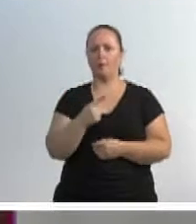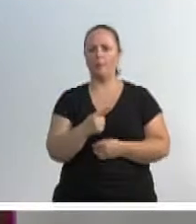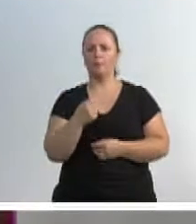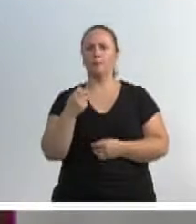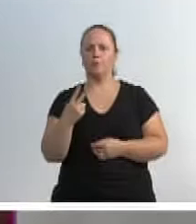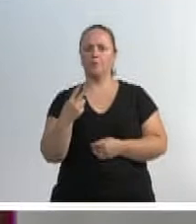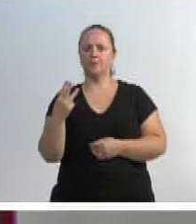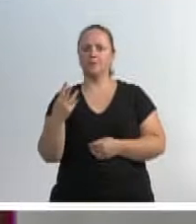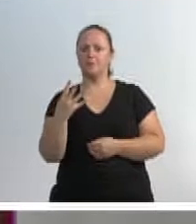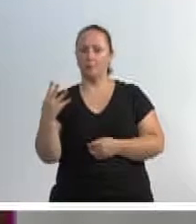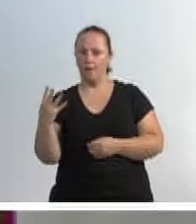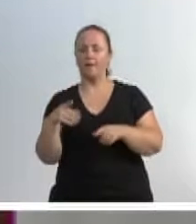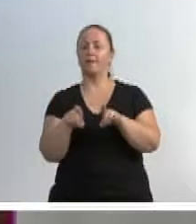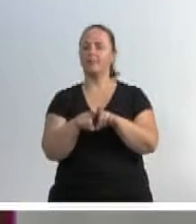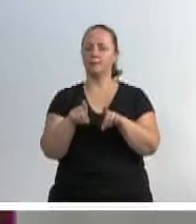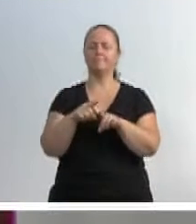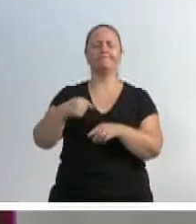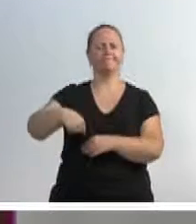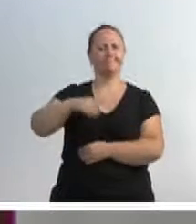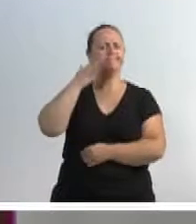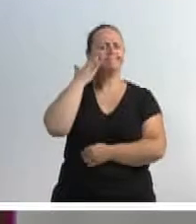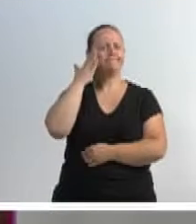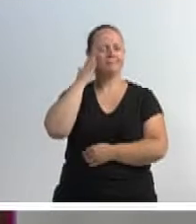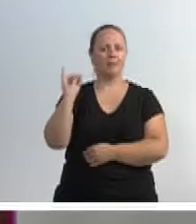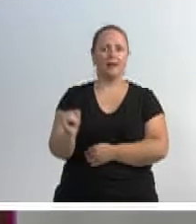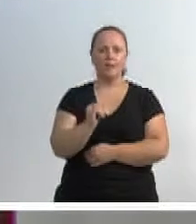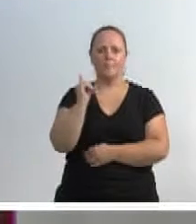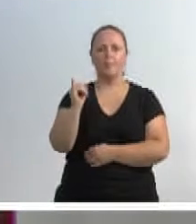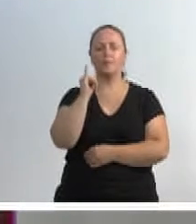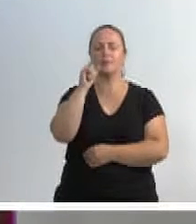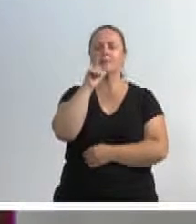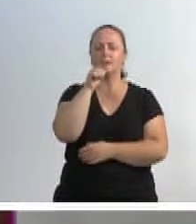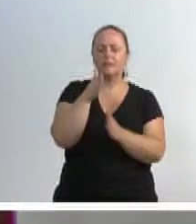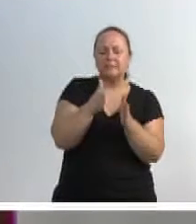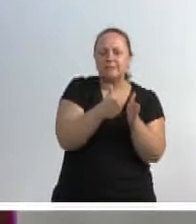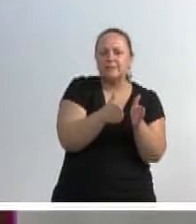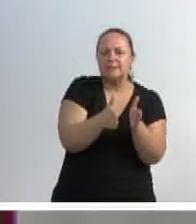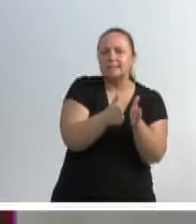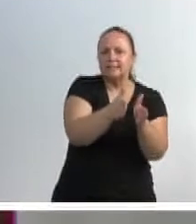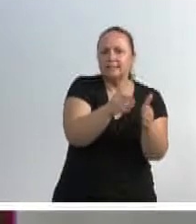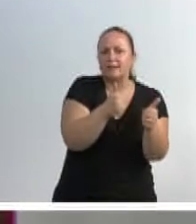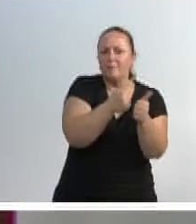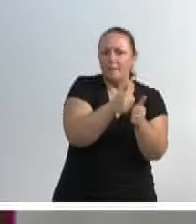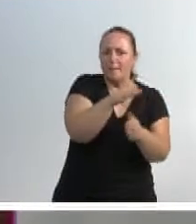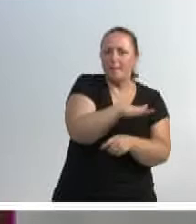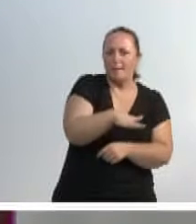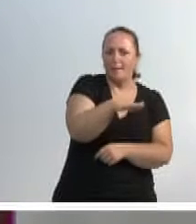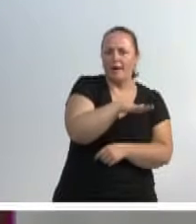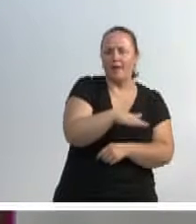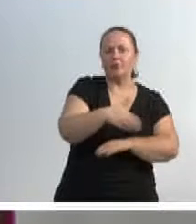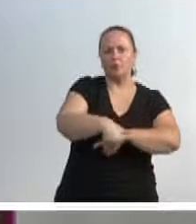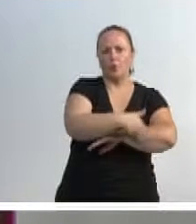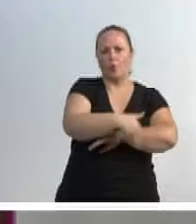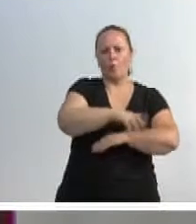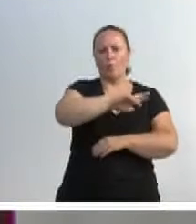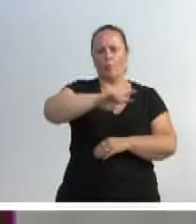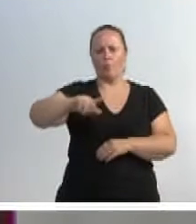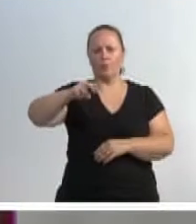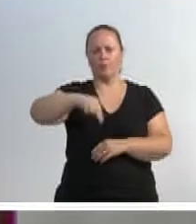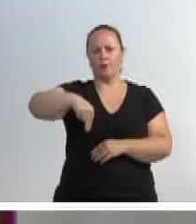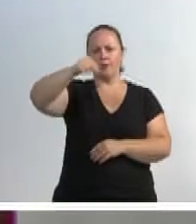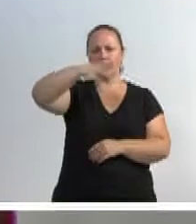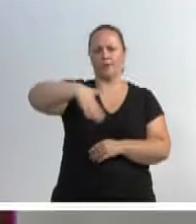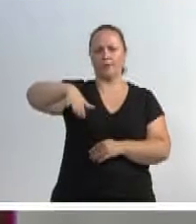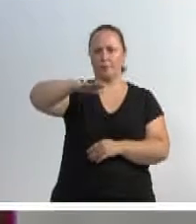nós sabemos da importância que têm esses ribeirões pequenos em diversas ruas da região norte da cidade,